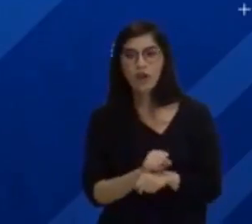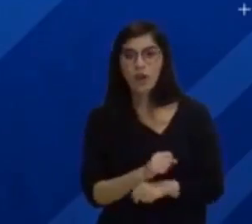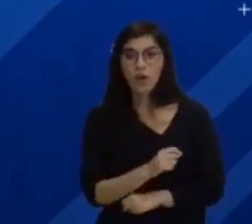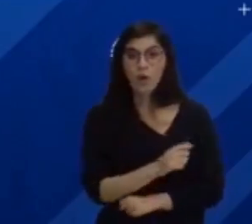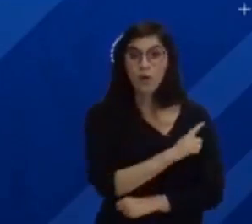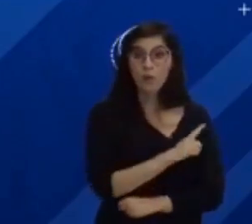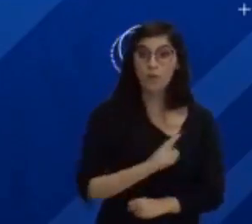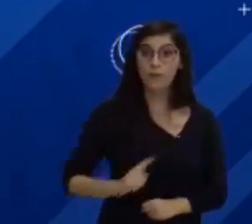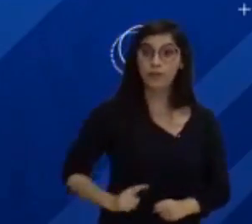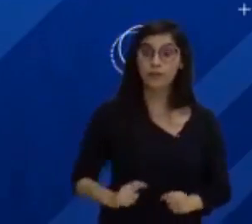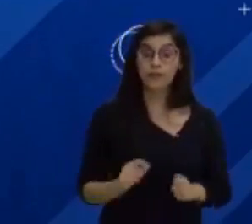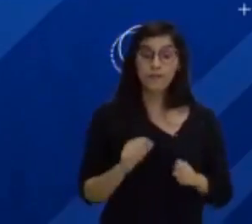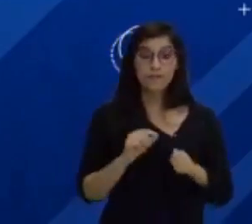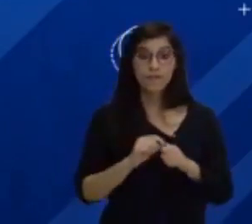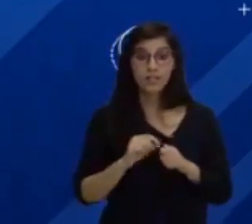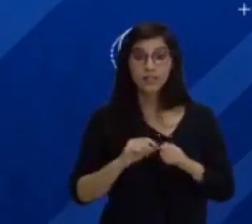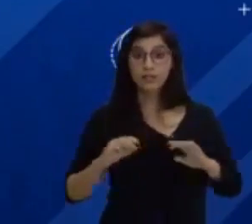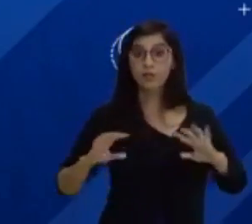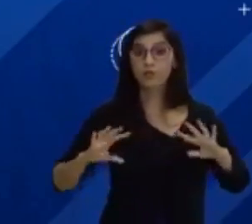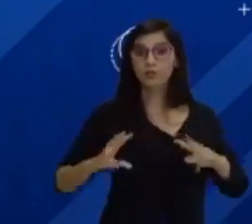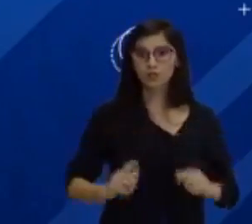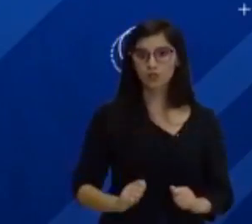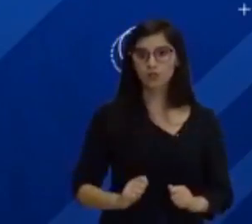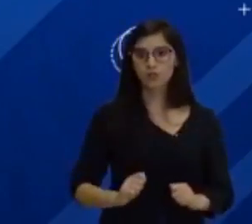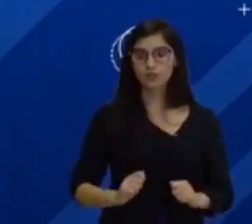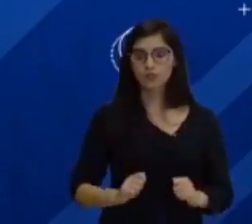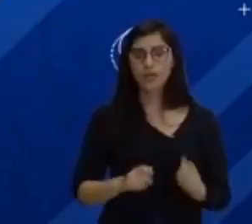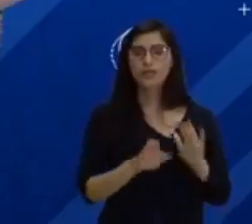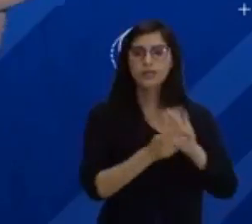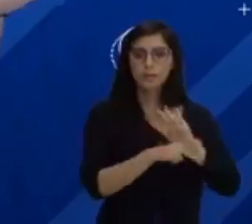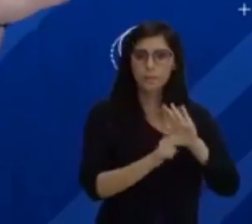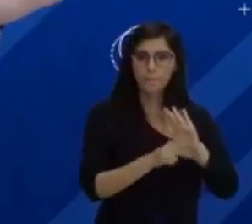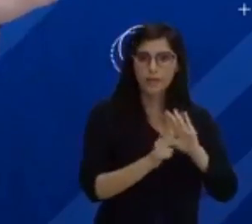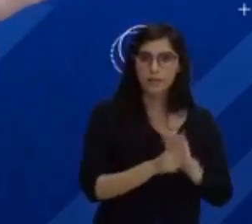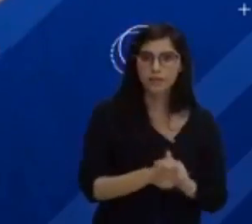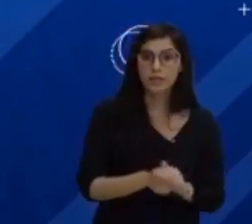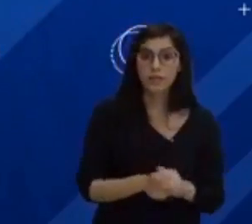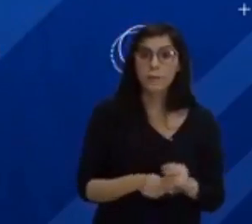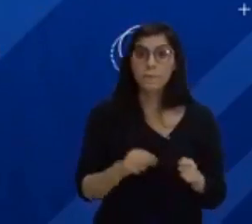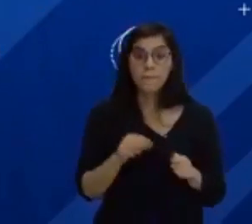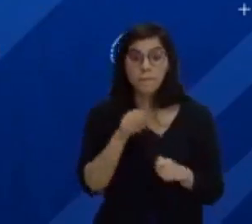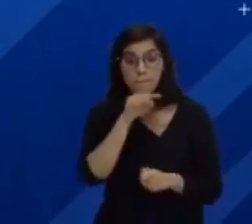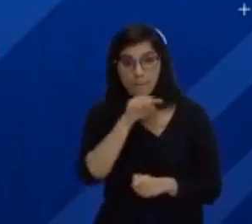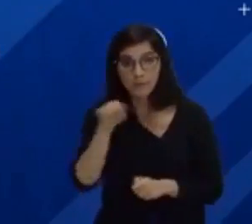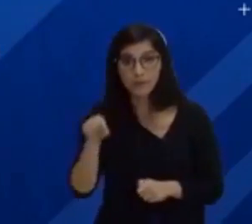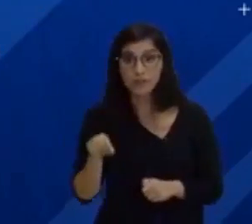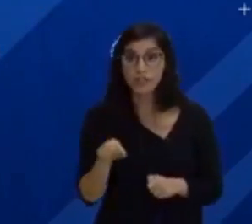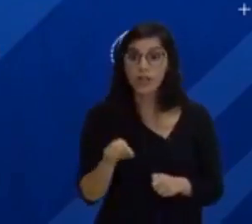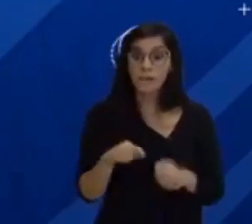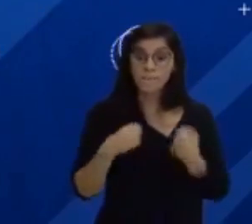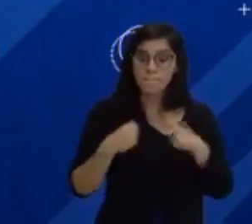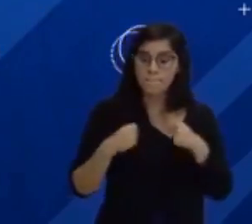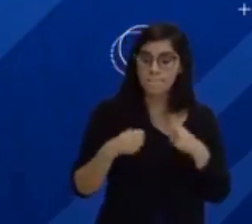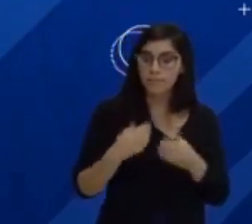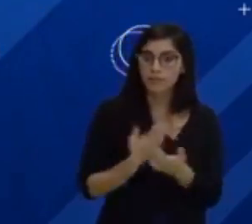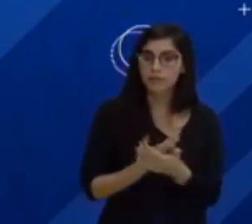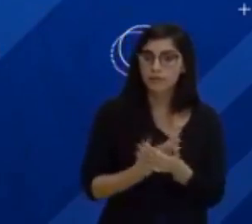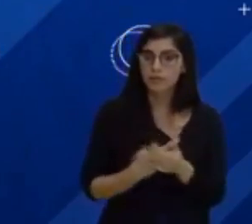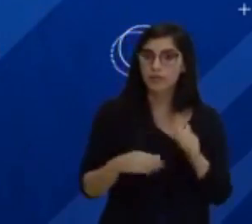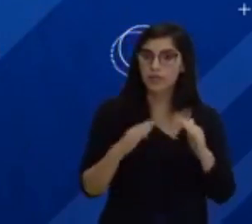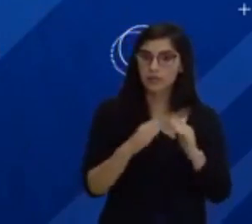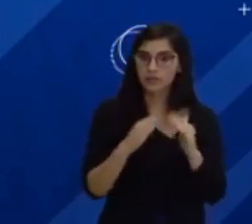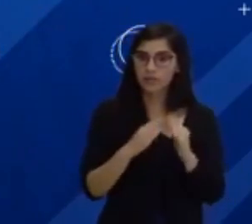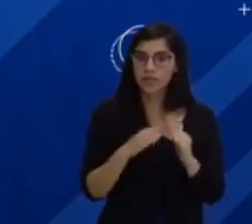fazendo a sua parte. E esse projeto é justamente para que você mantenha o ritmo dos estudos. Você que deve estar nos assistindo ou pelo